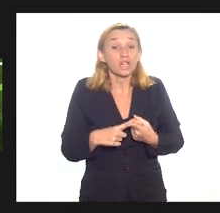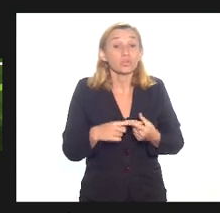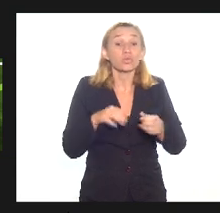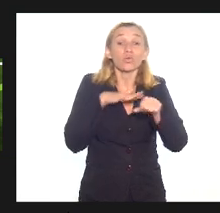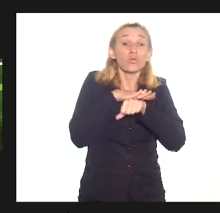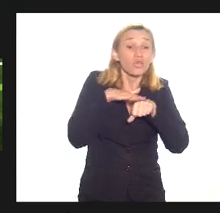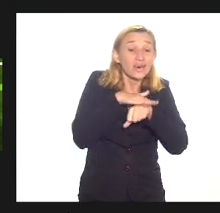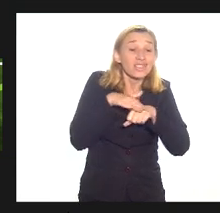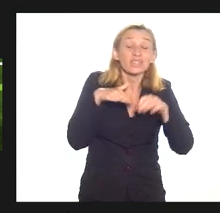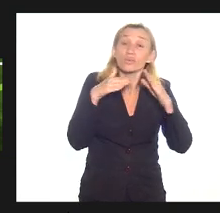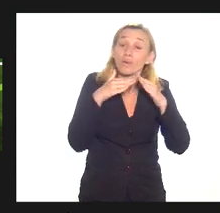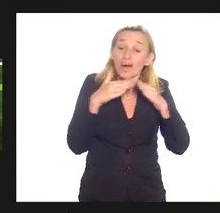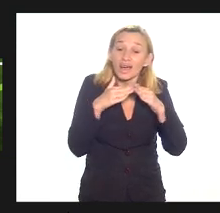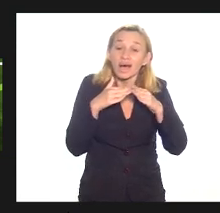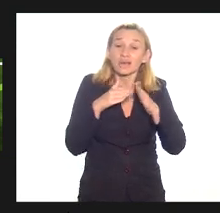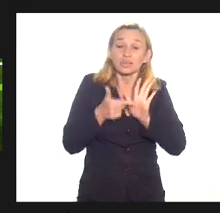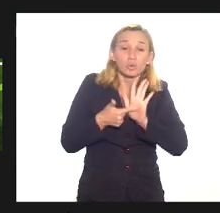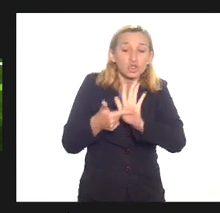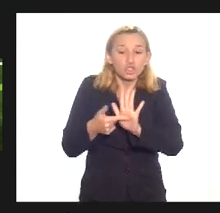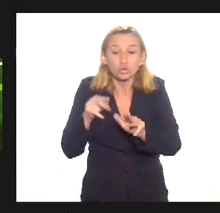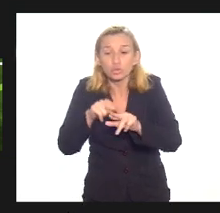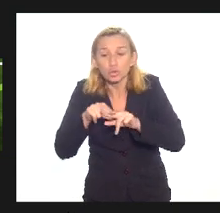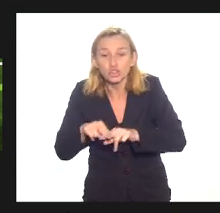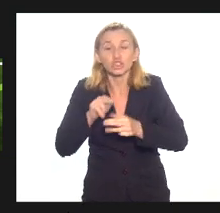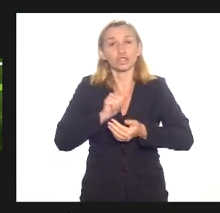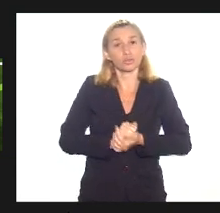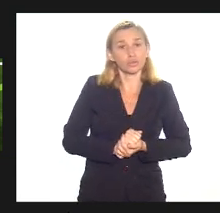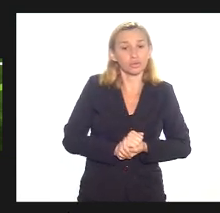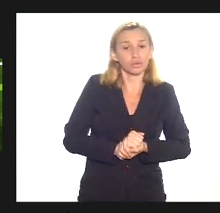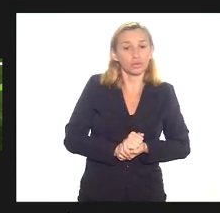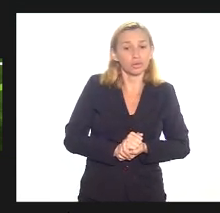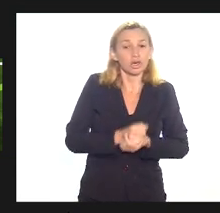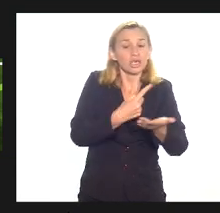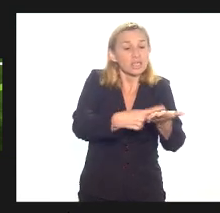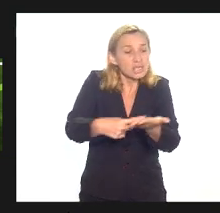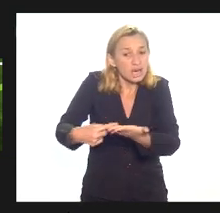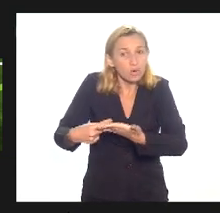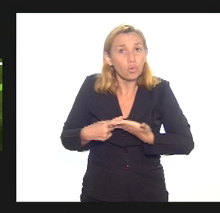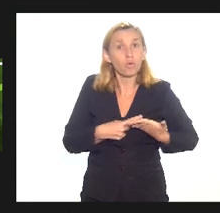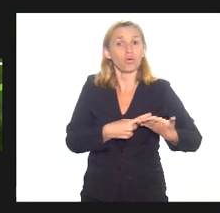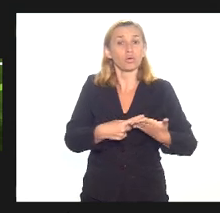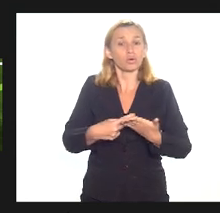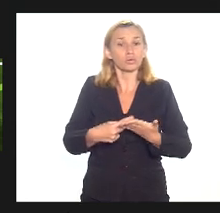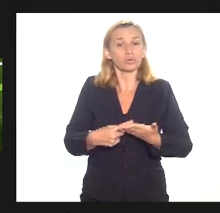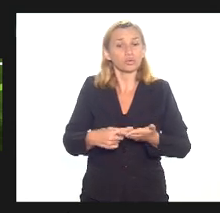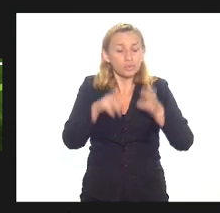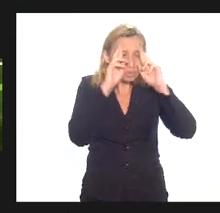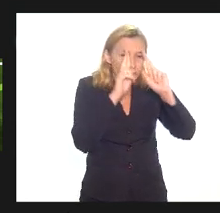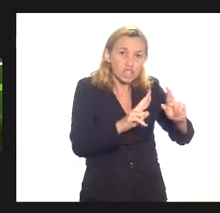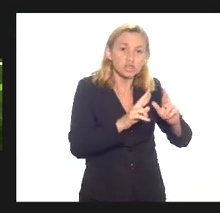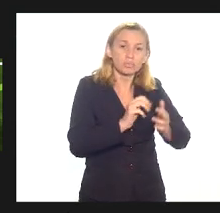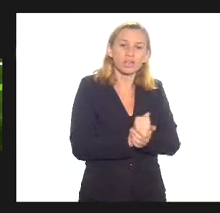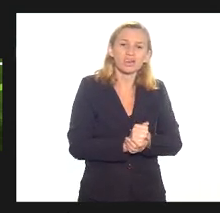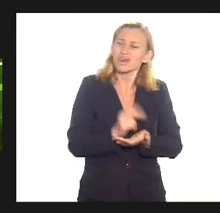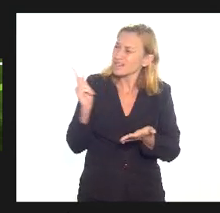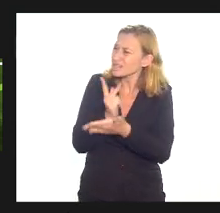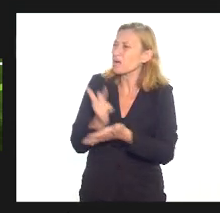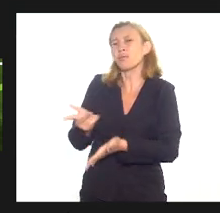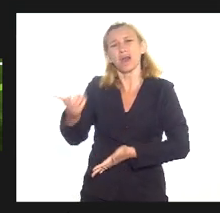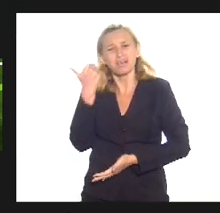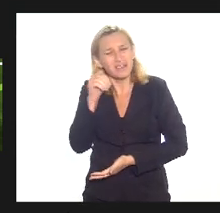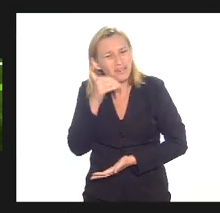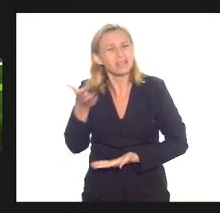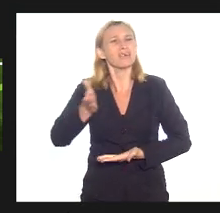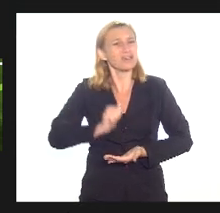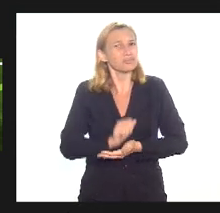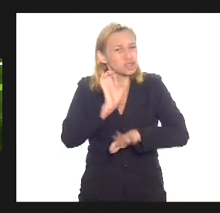conversando com a casa expondo os motivos esse acordo esse acordo com todo o respeito presidente isso é uma covardia isso é uma sacanagem que